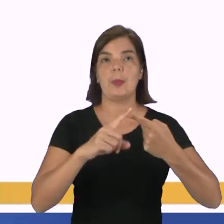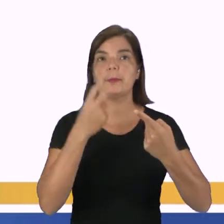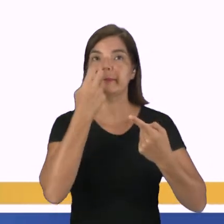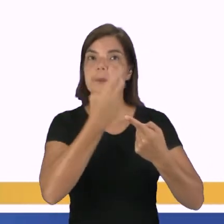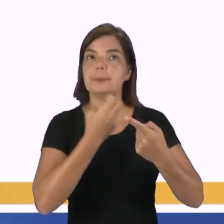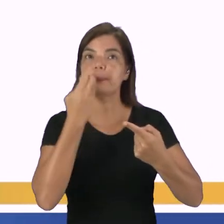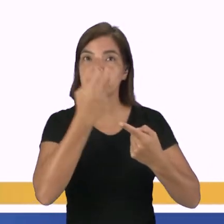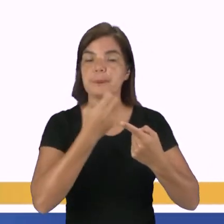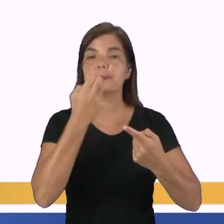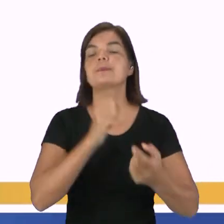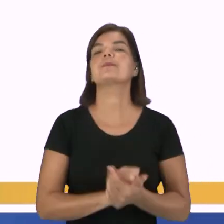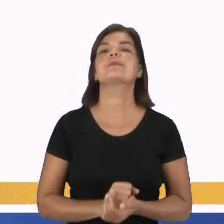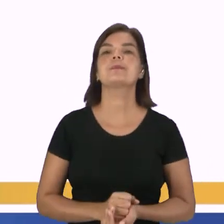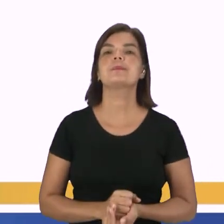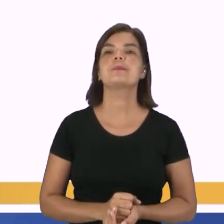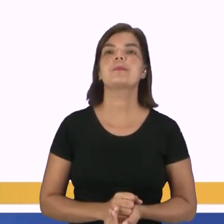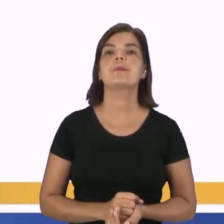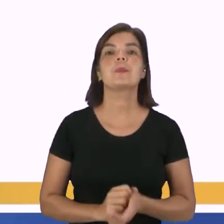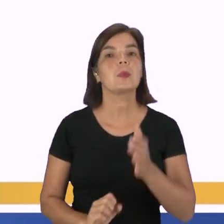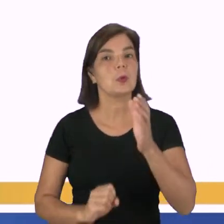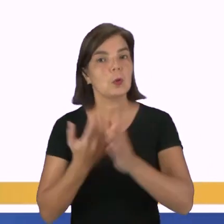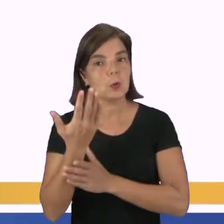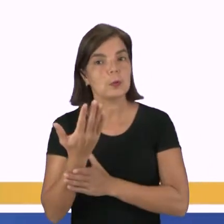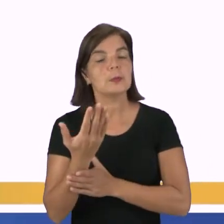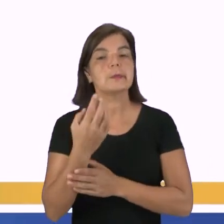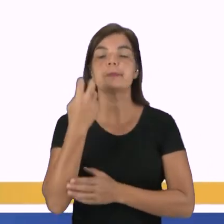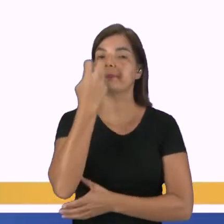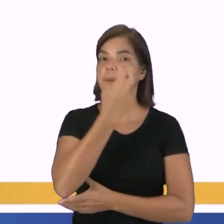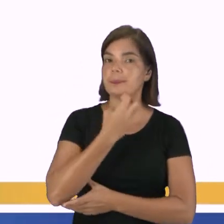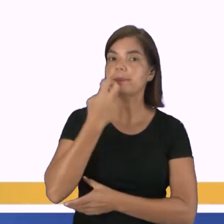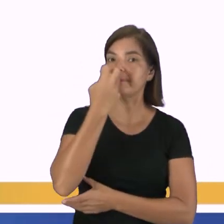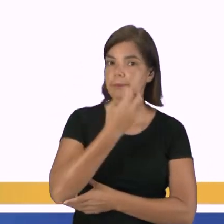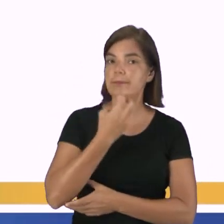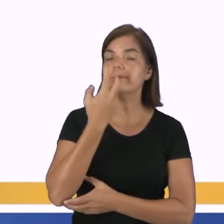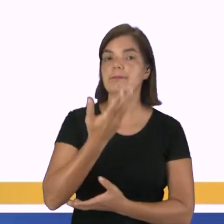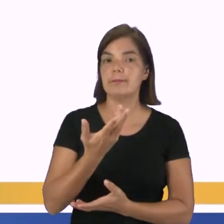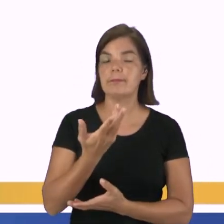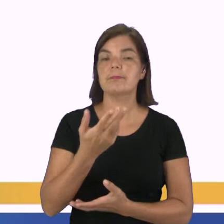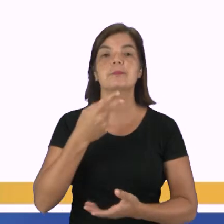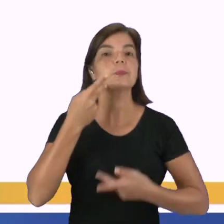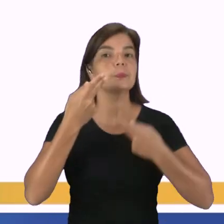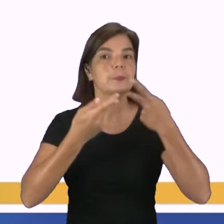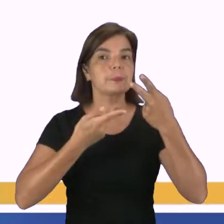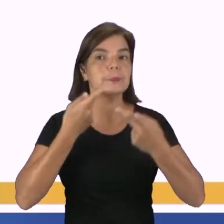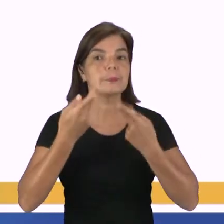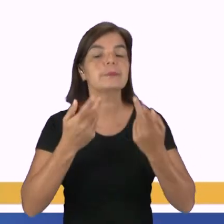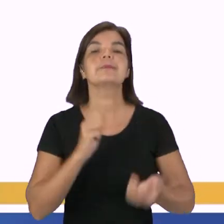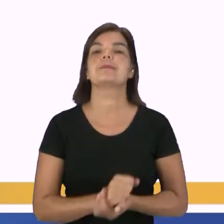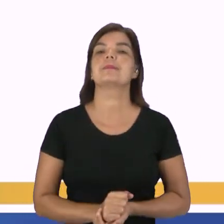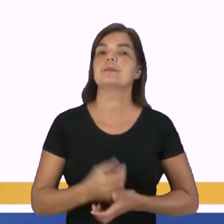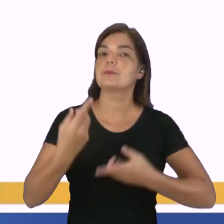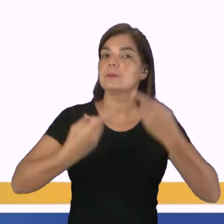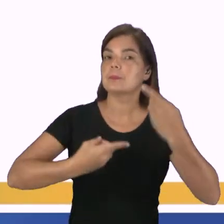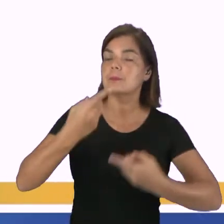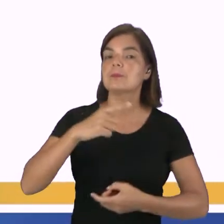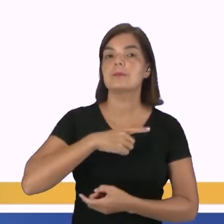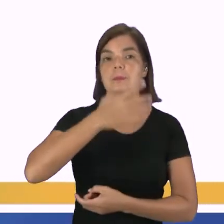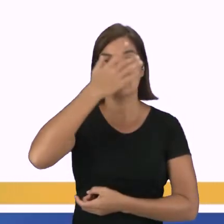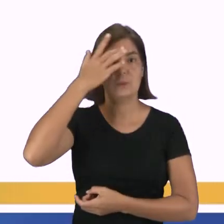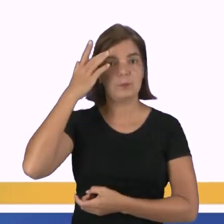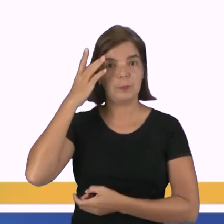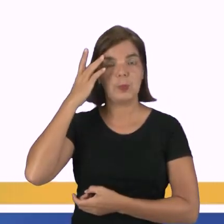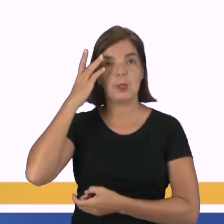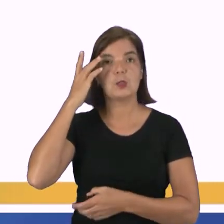oral, originalmente, ele é um gênero oral, ele é um gênero falado. No debate, nós temos o